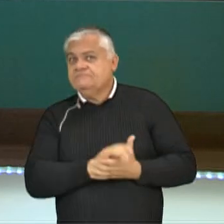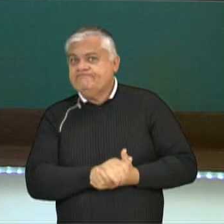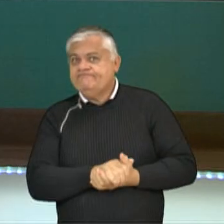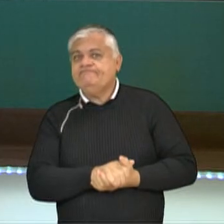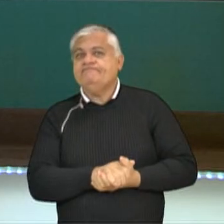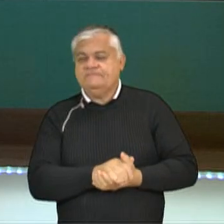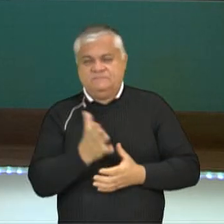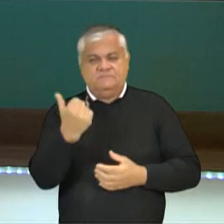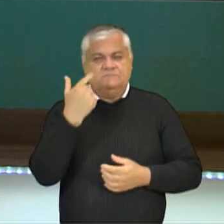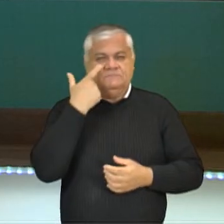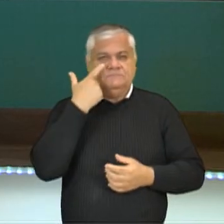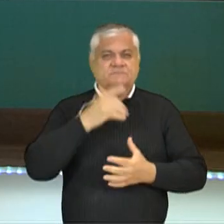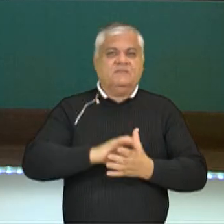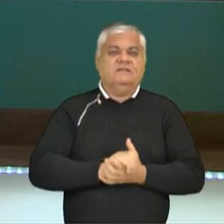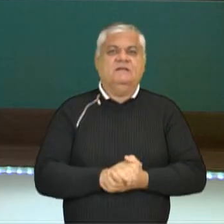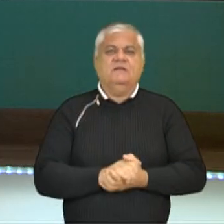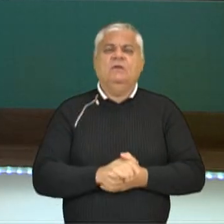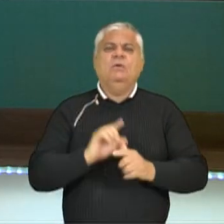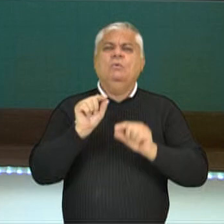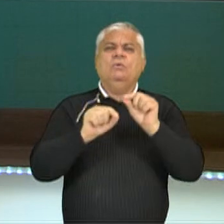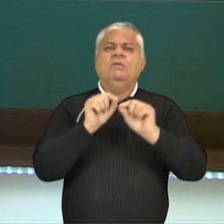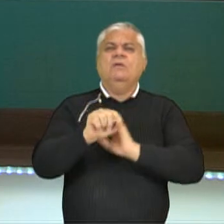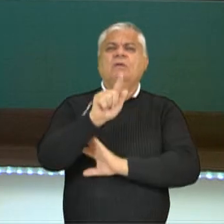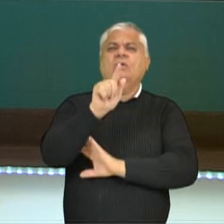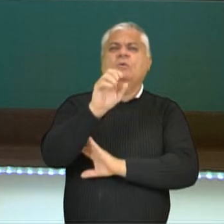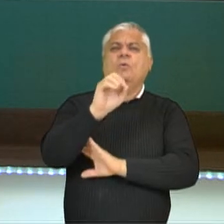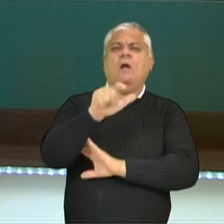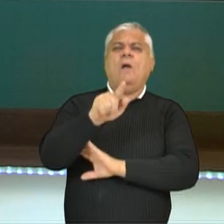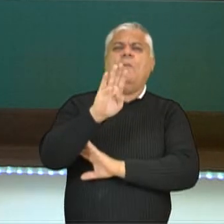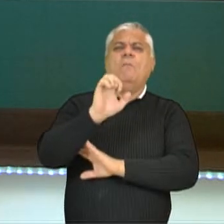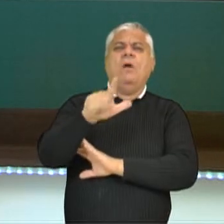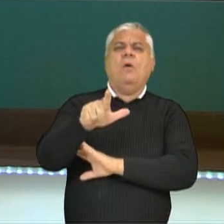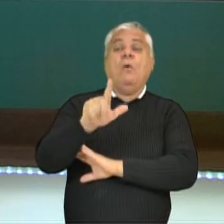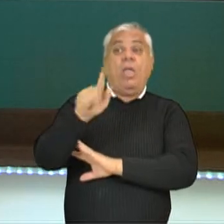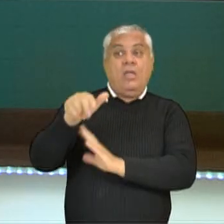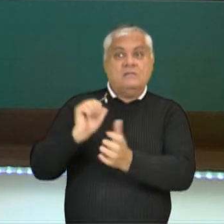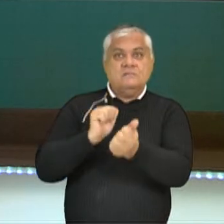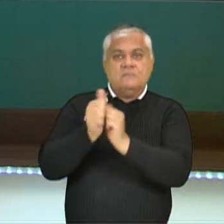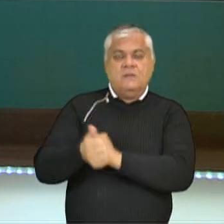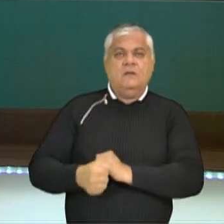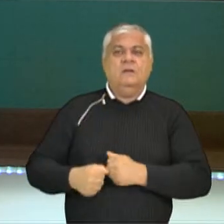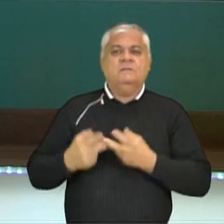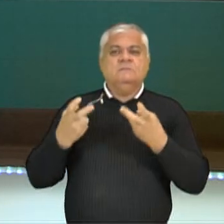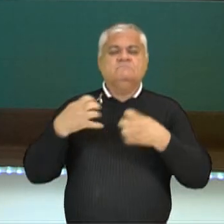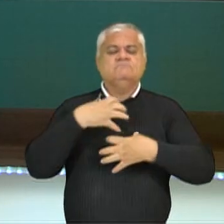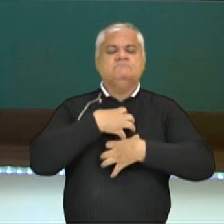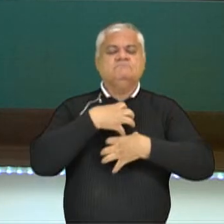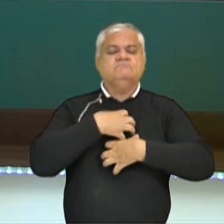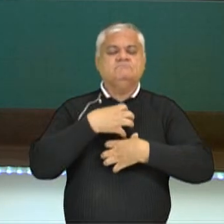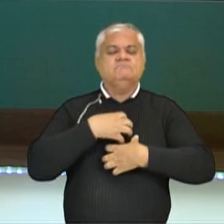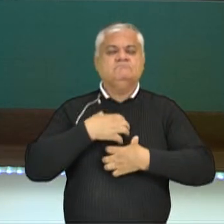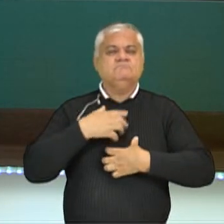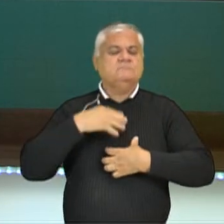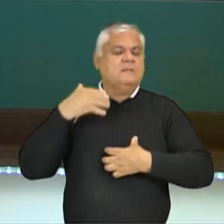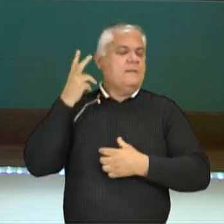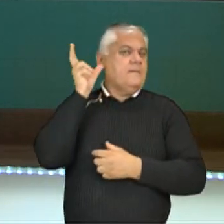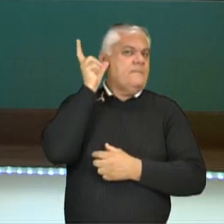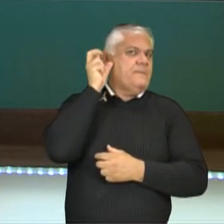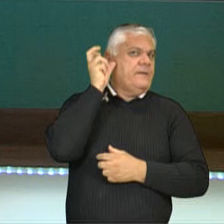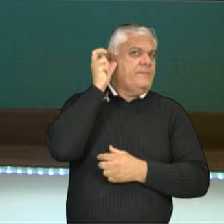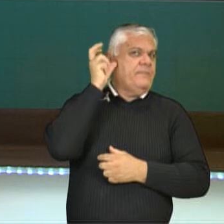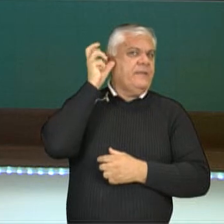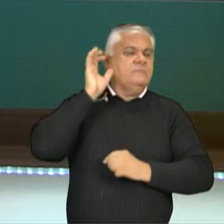Vamos lá! Então o que é o goalball? É um esporte baseado em percepções tátil e auditivo.